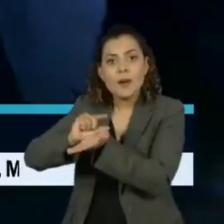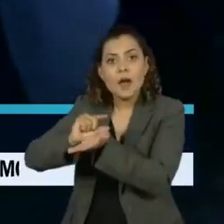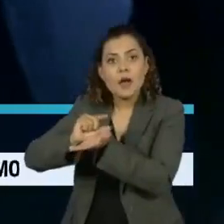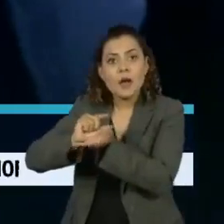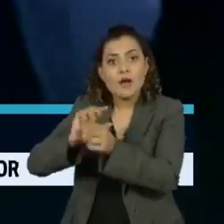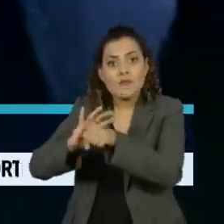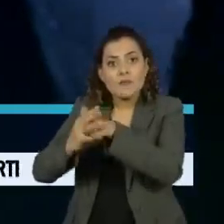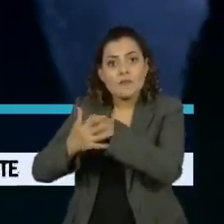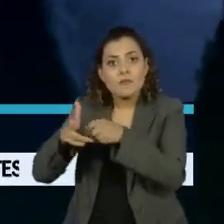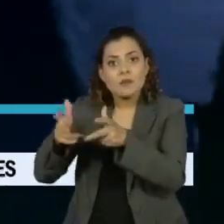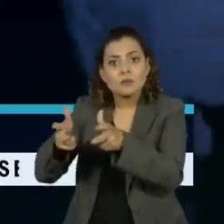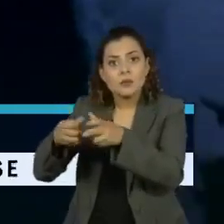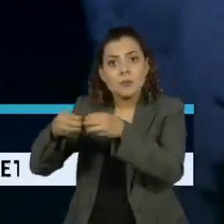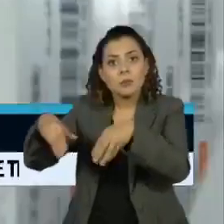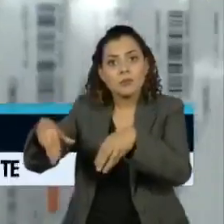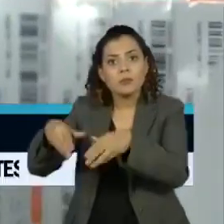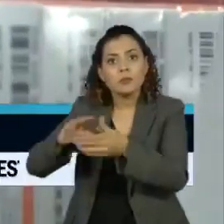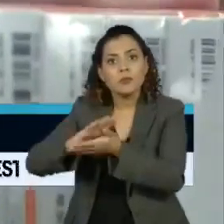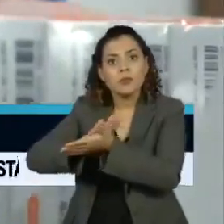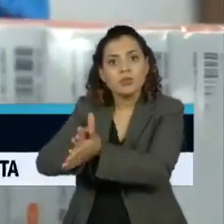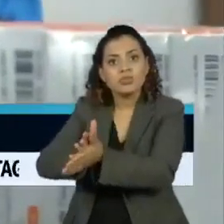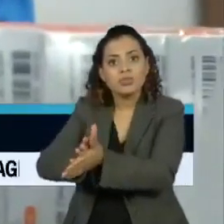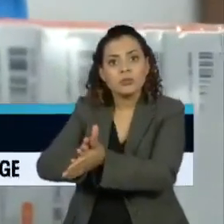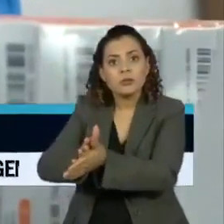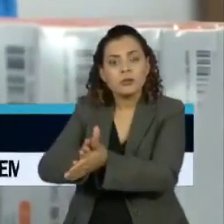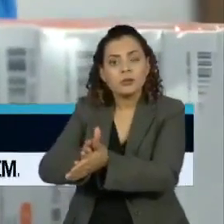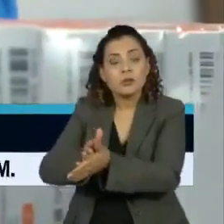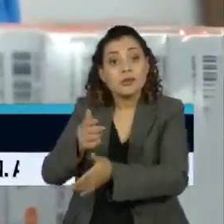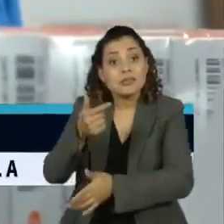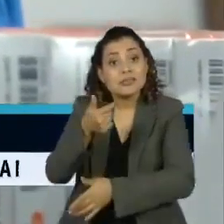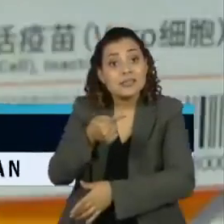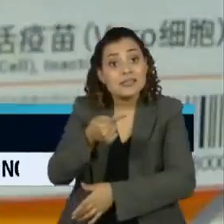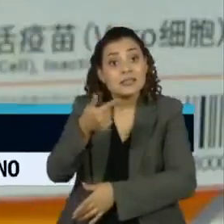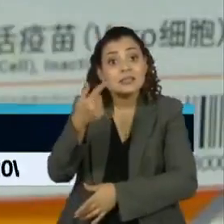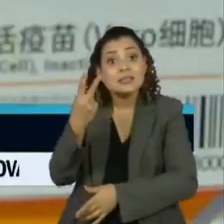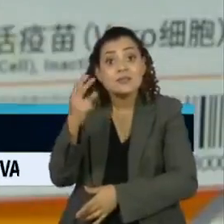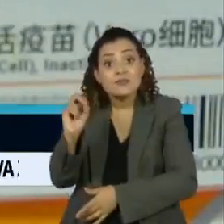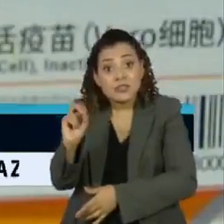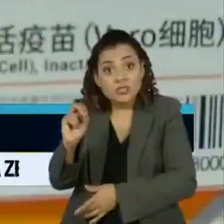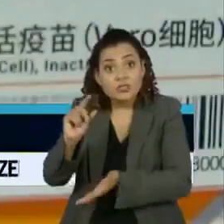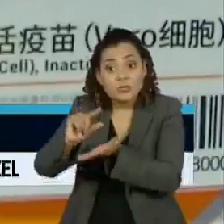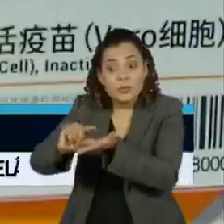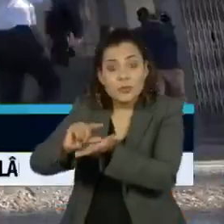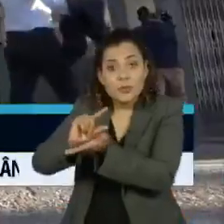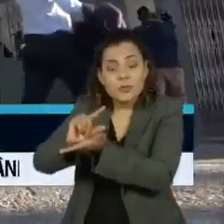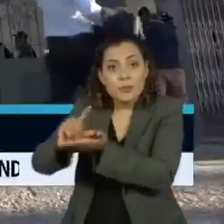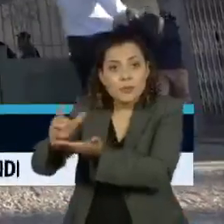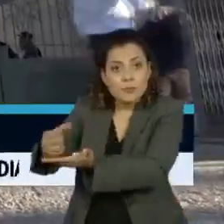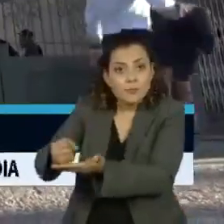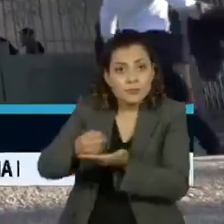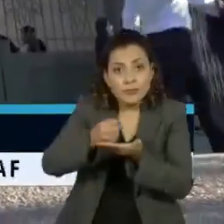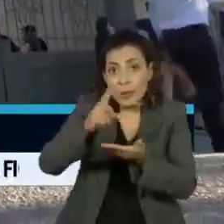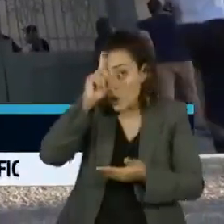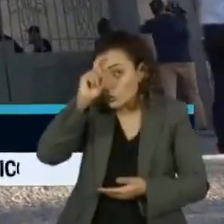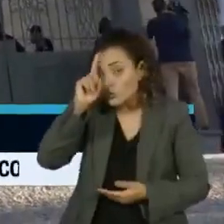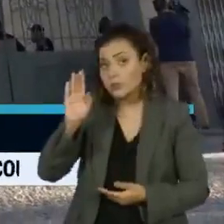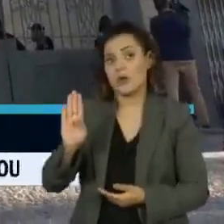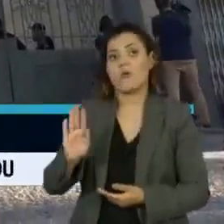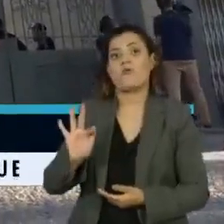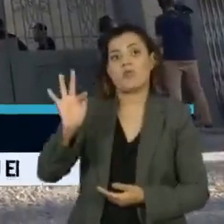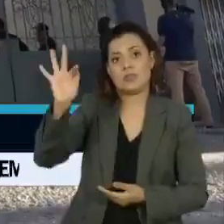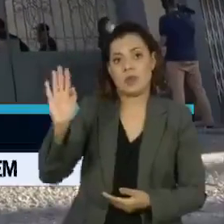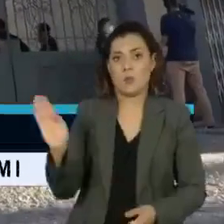Coronavac serem danificadas. 720 doses da Coronavac foram recolhidas do Hospital Federal de Bom